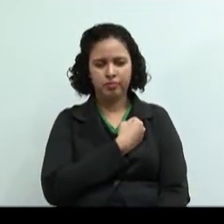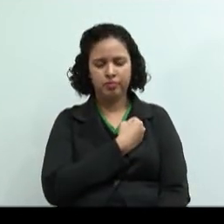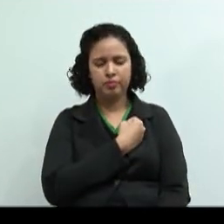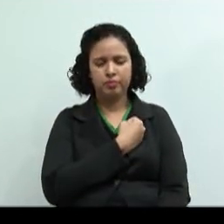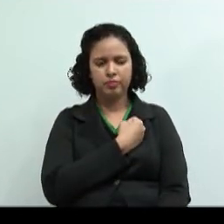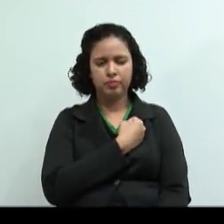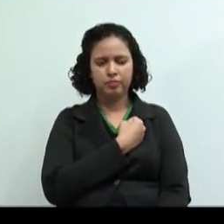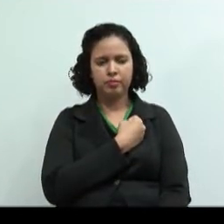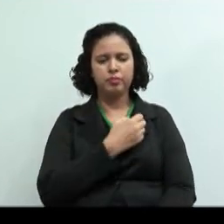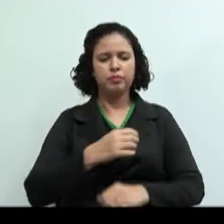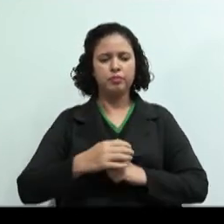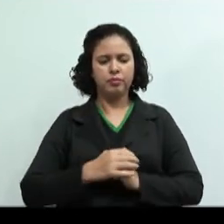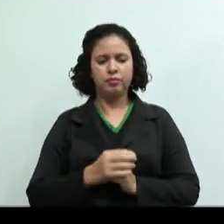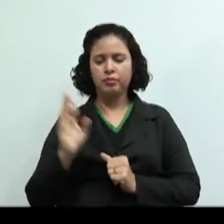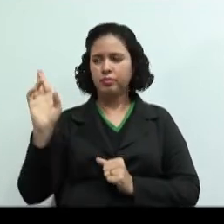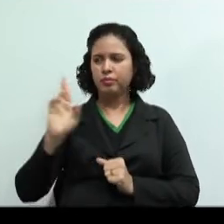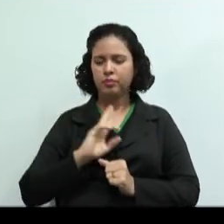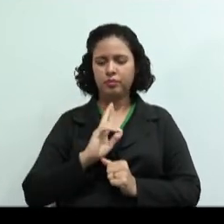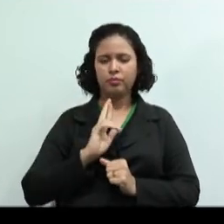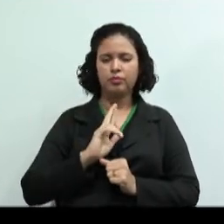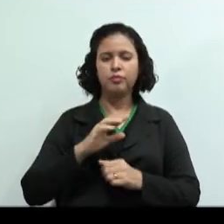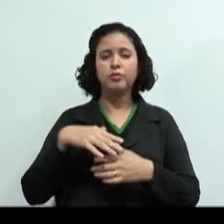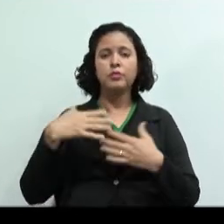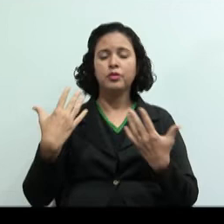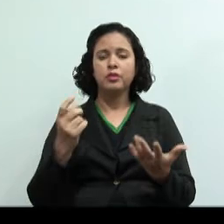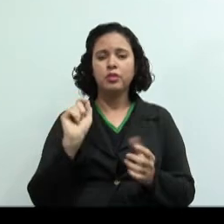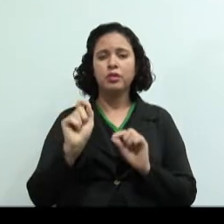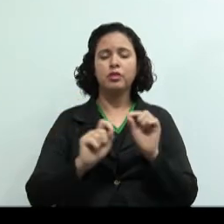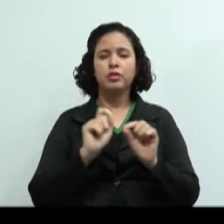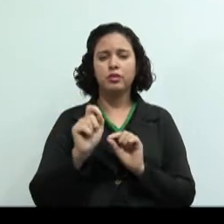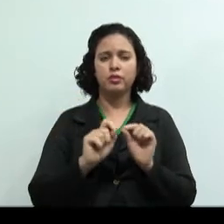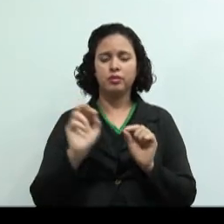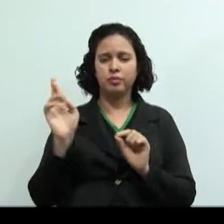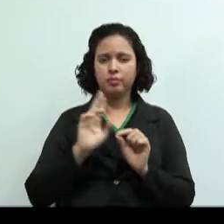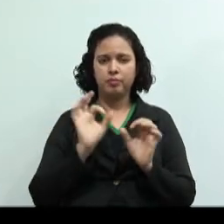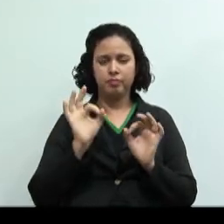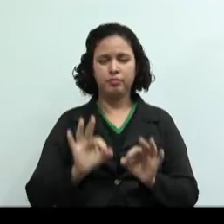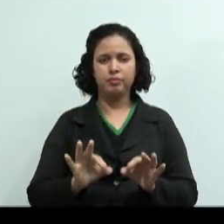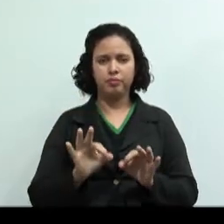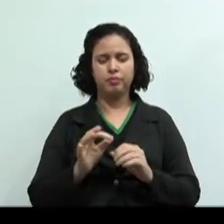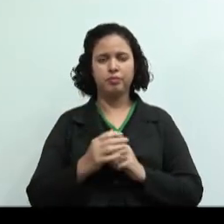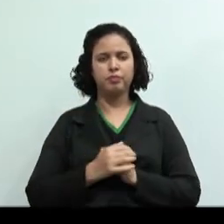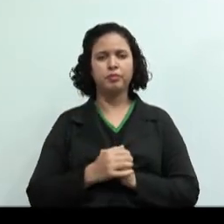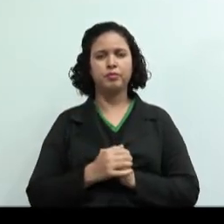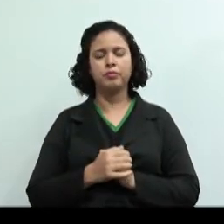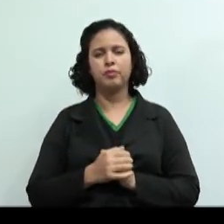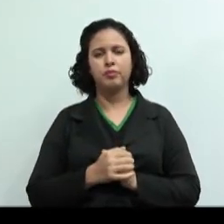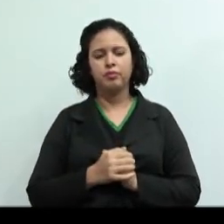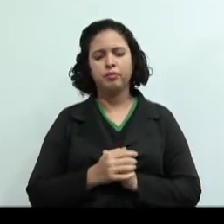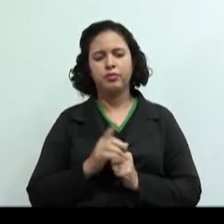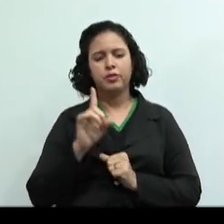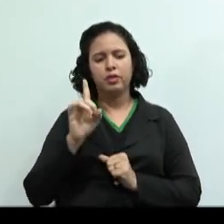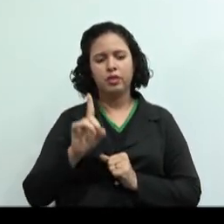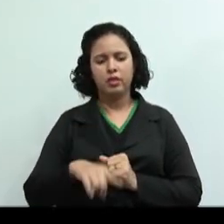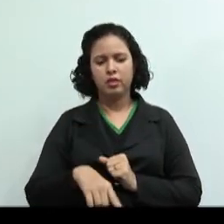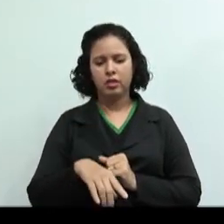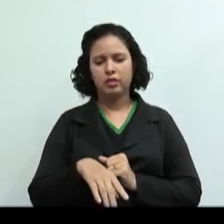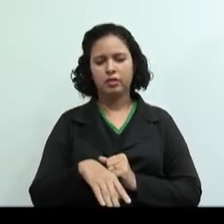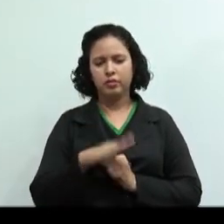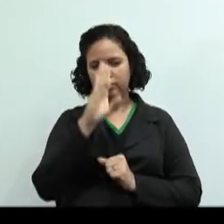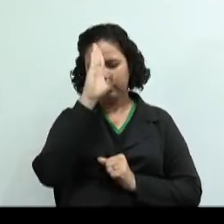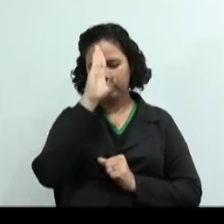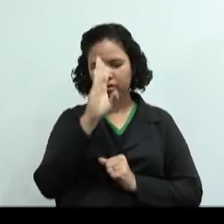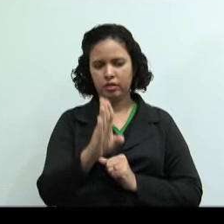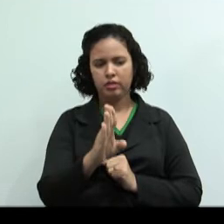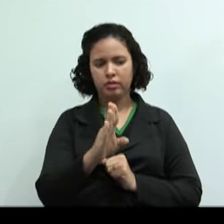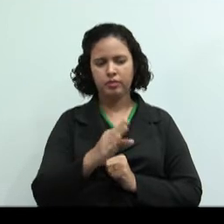Priscila, que eles responderam aí? Alguém respondeu a alternativa correta? Sim, eles colocaram como custo direto 3. Tem